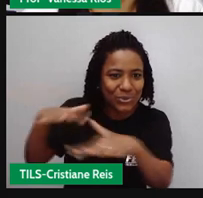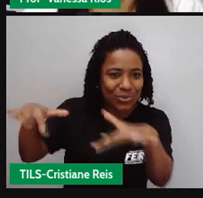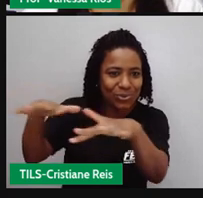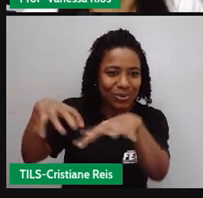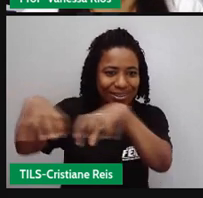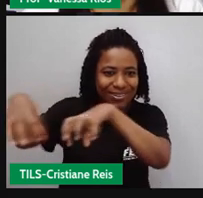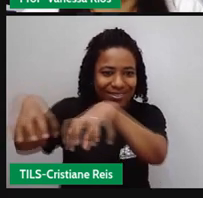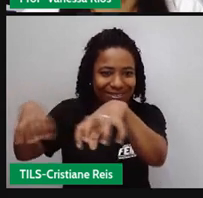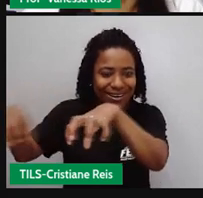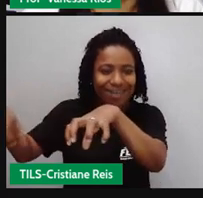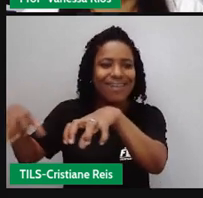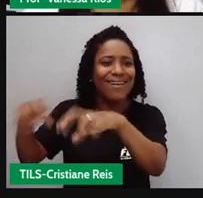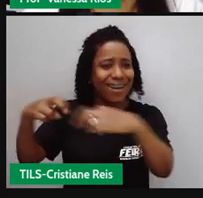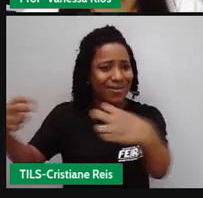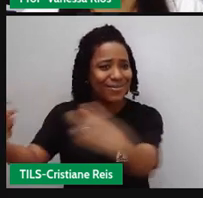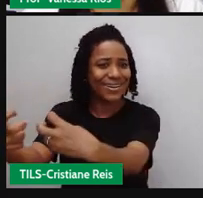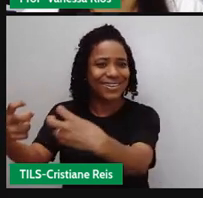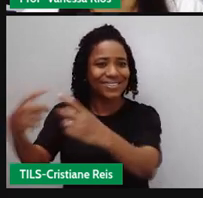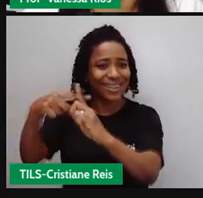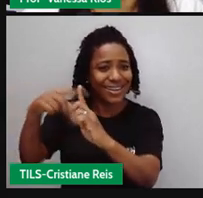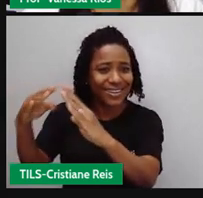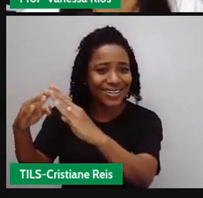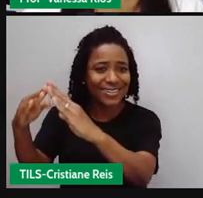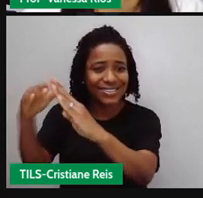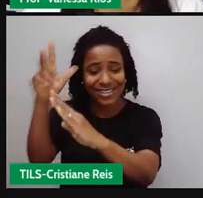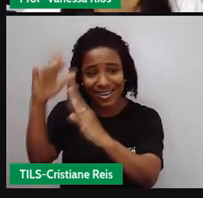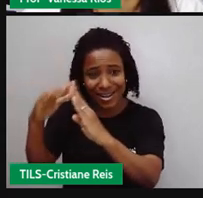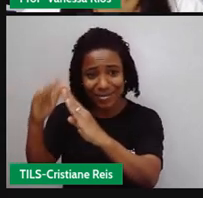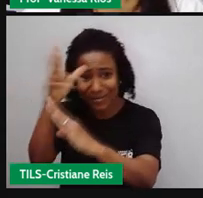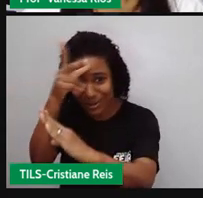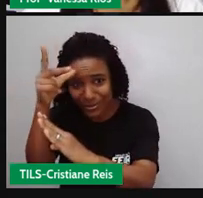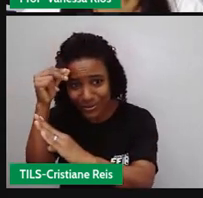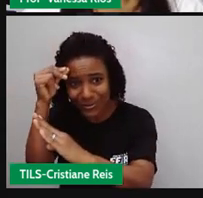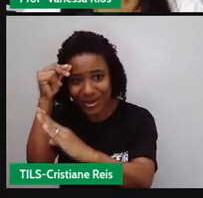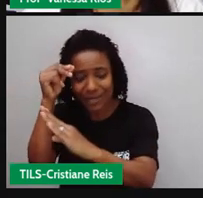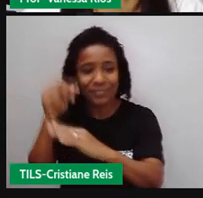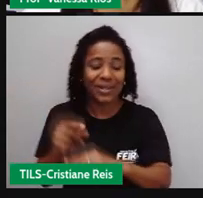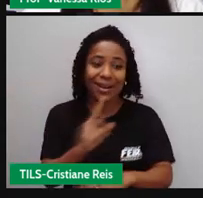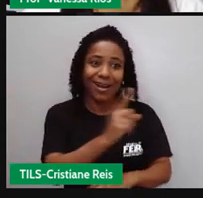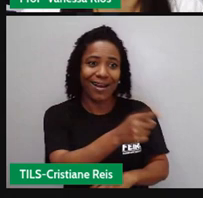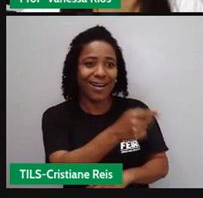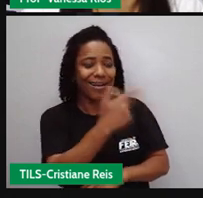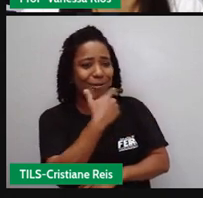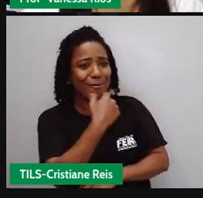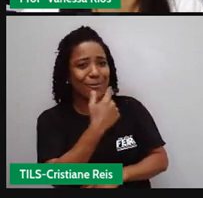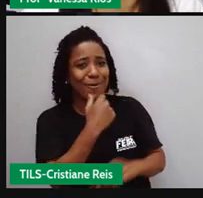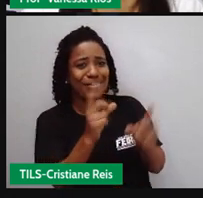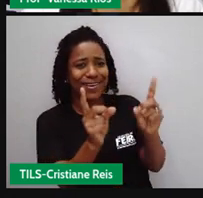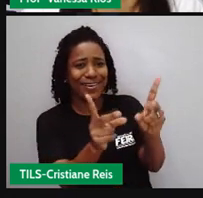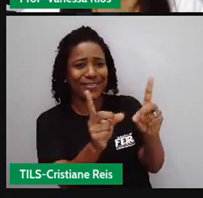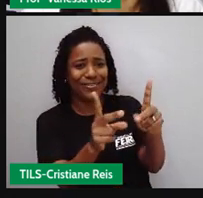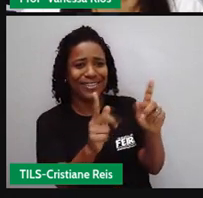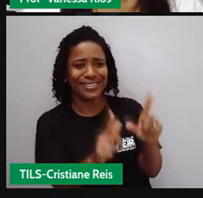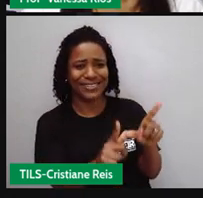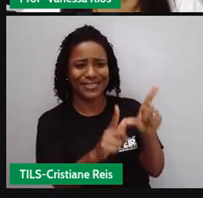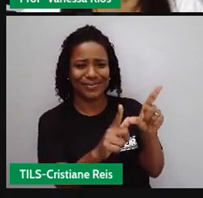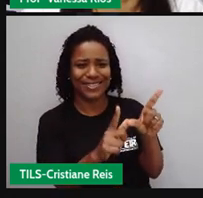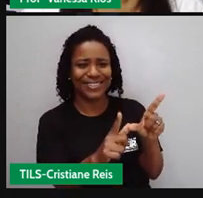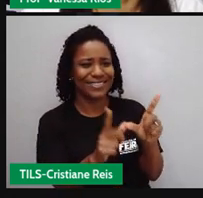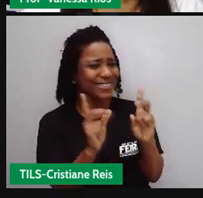a prefeitura até o vendedor de bilhetes na frente do clube comercial parece o mesmo